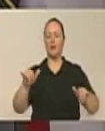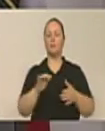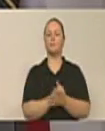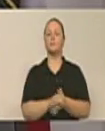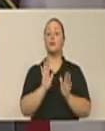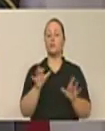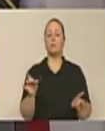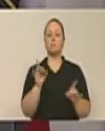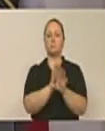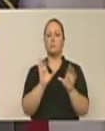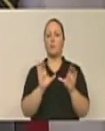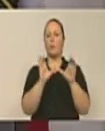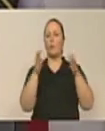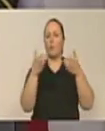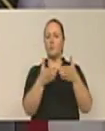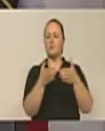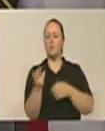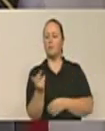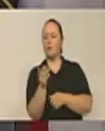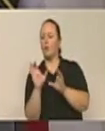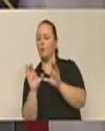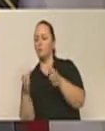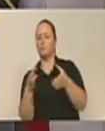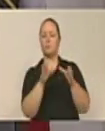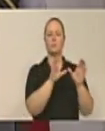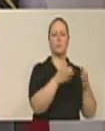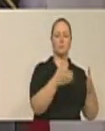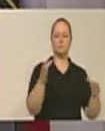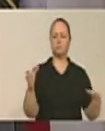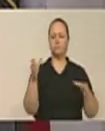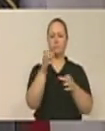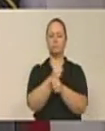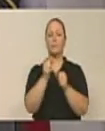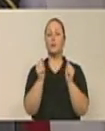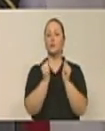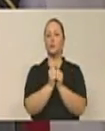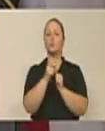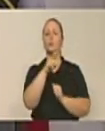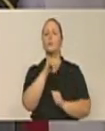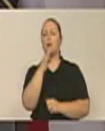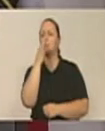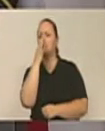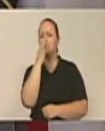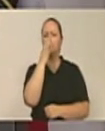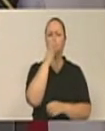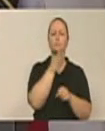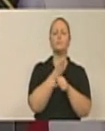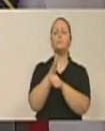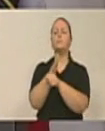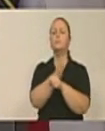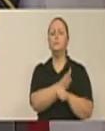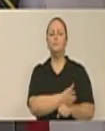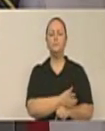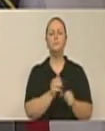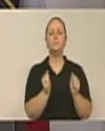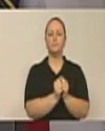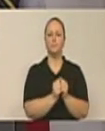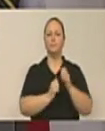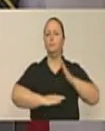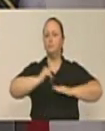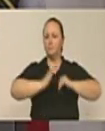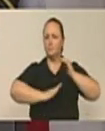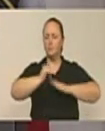das duas comunidades e, periodicamente, vamos acompanhar todos os trâmites dessas duas obras prioritárias para essas comunidades. E não vamos